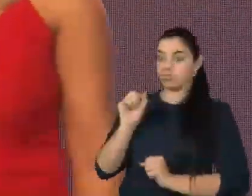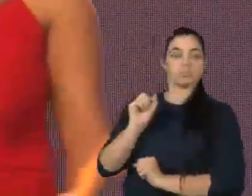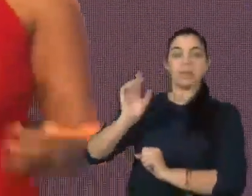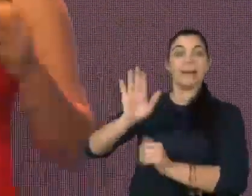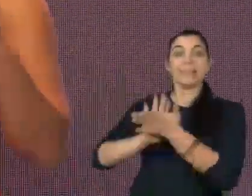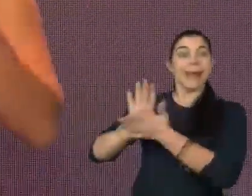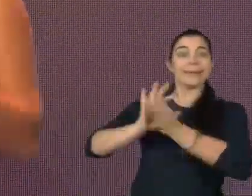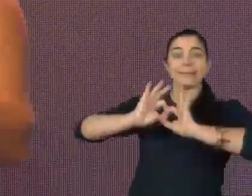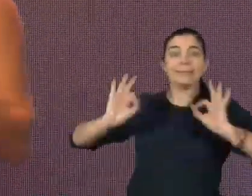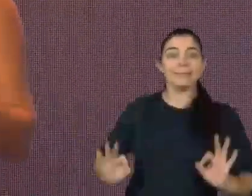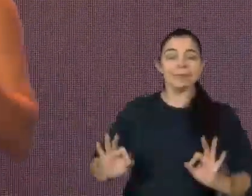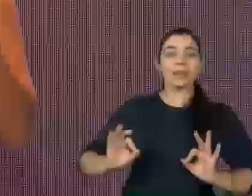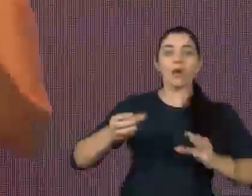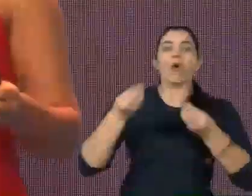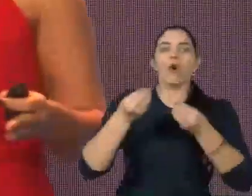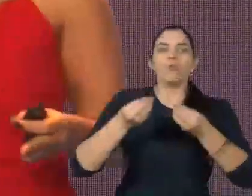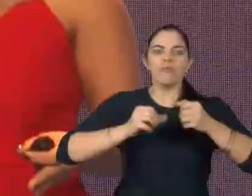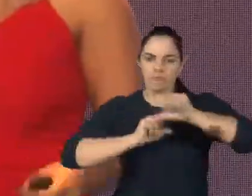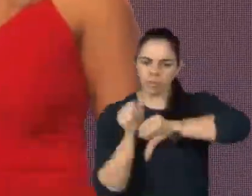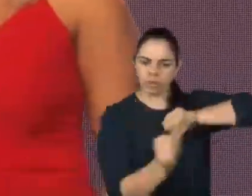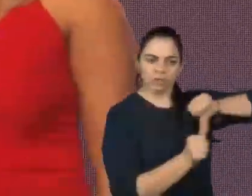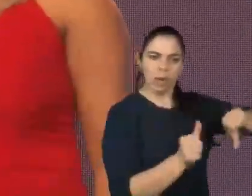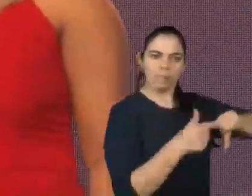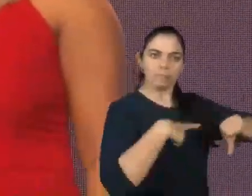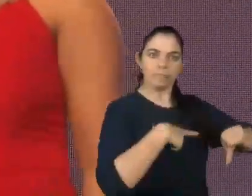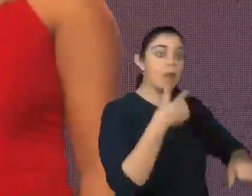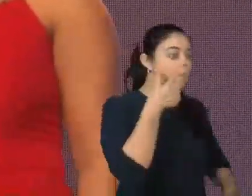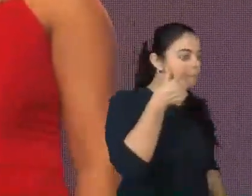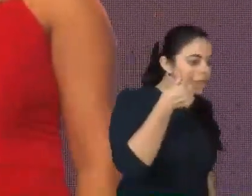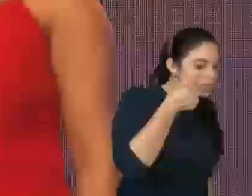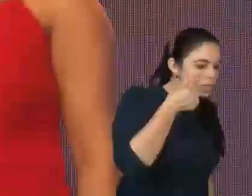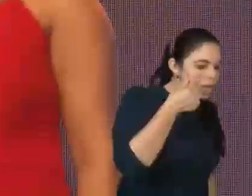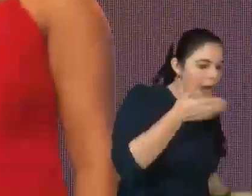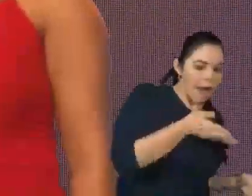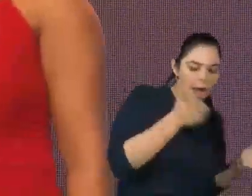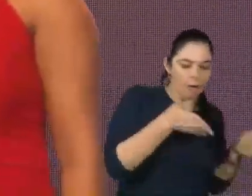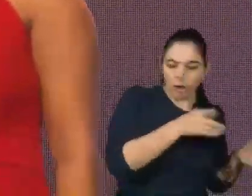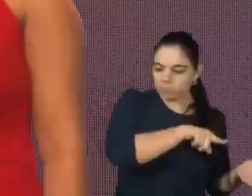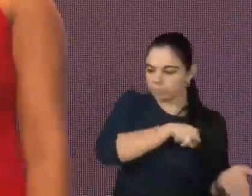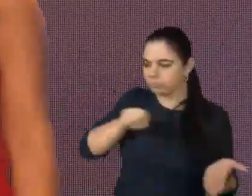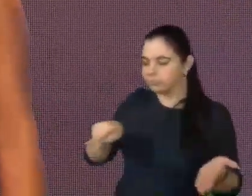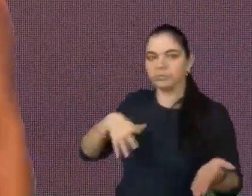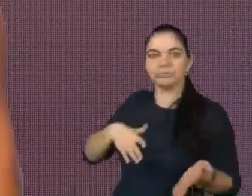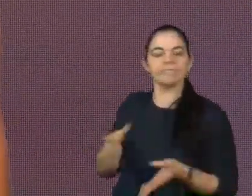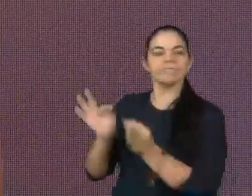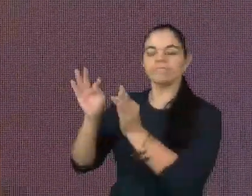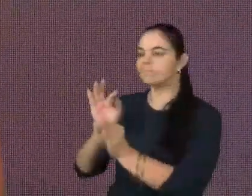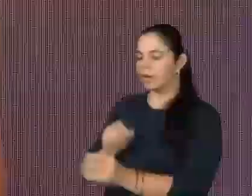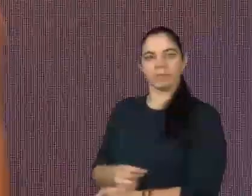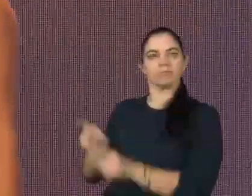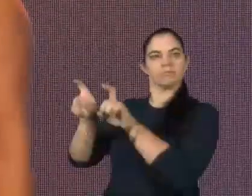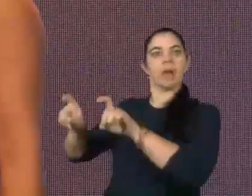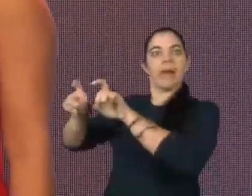Como é que a gente ia transformar o presencial analógico para o tecnológico? E qual foi a nossa maior